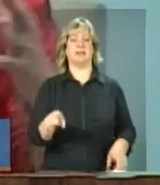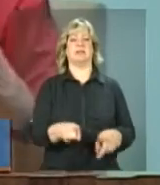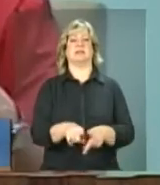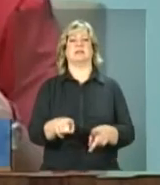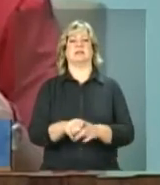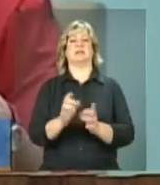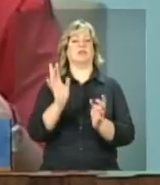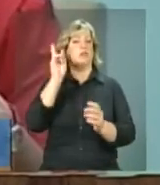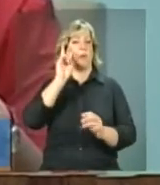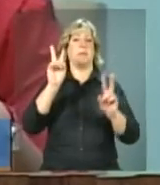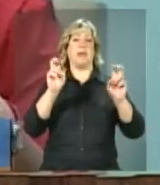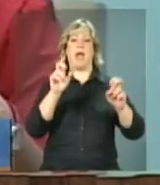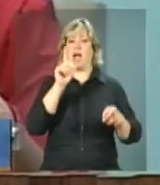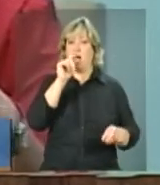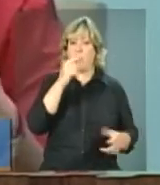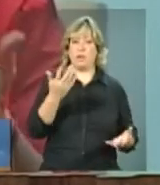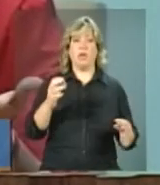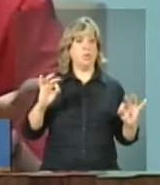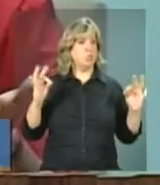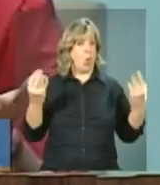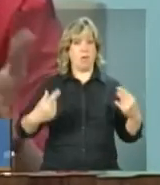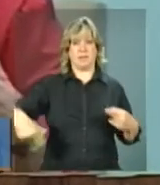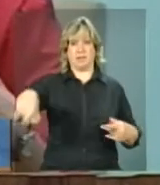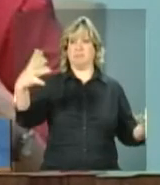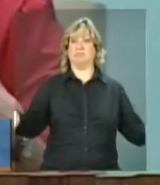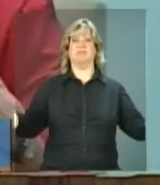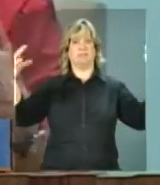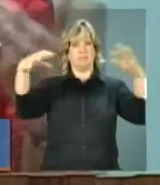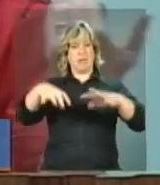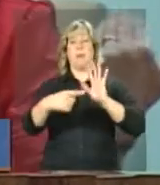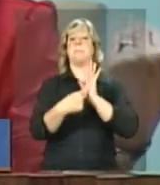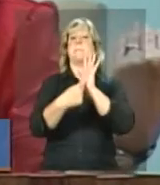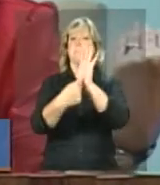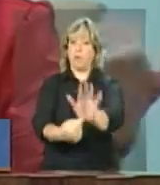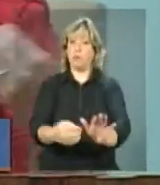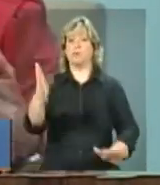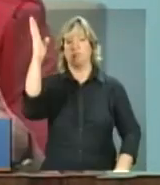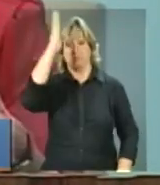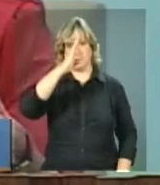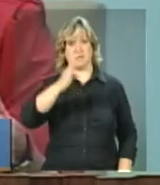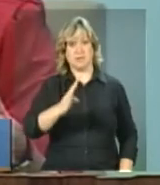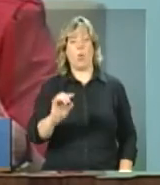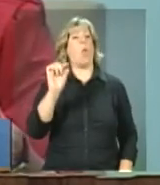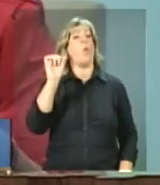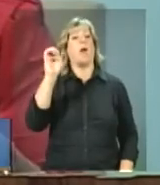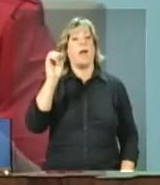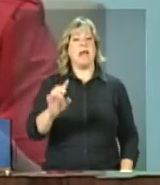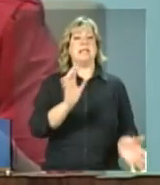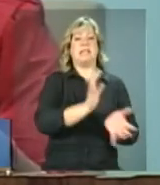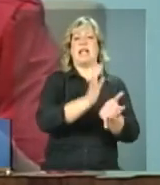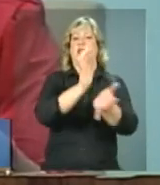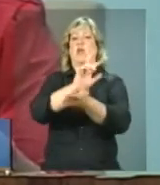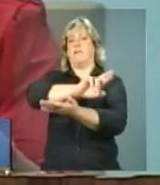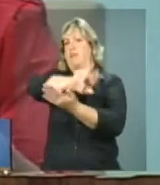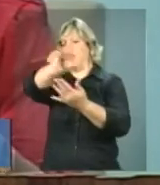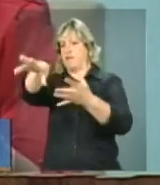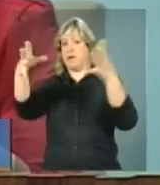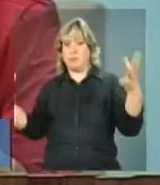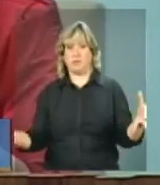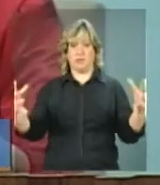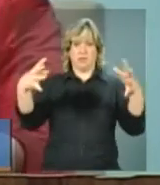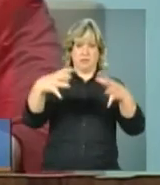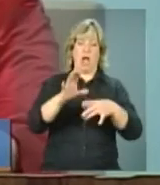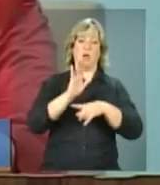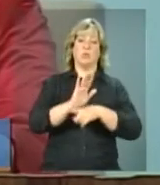água. Então, estão todos aqui mostrando ao Brasil o que é a intersetorialidade para o Brasil sem